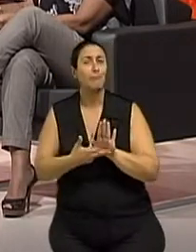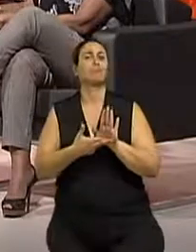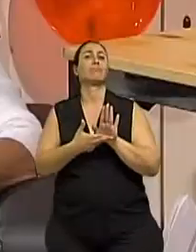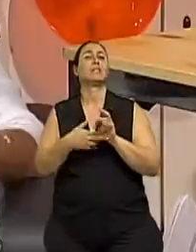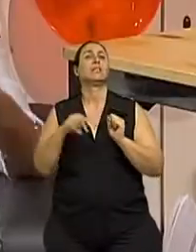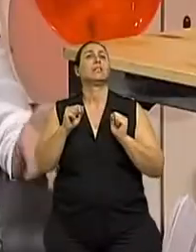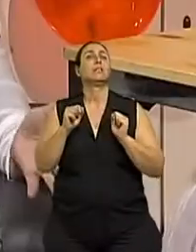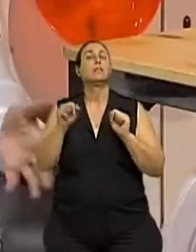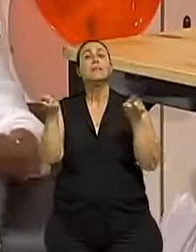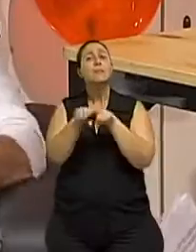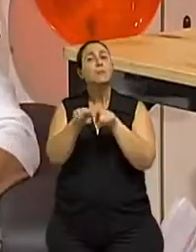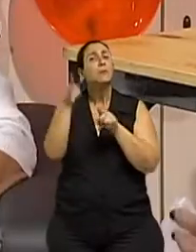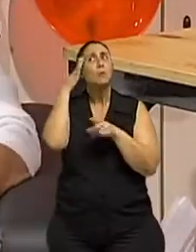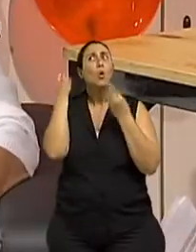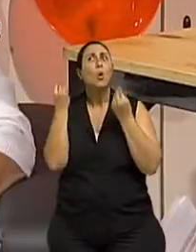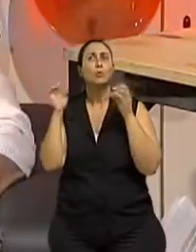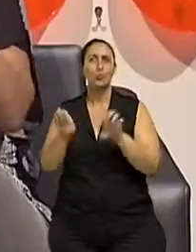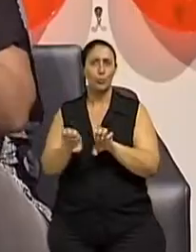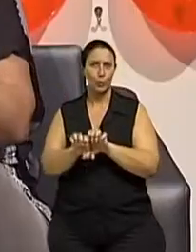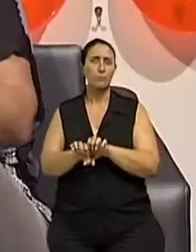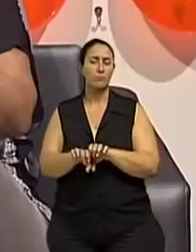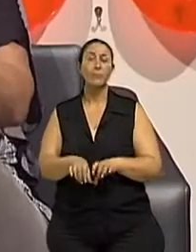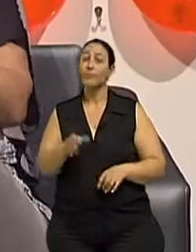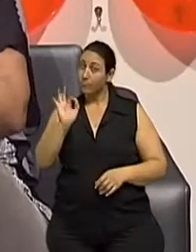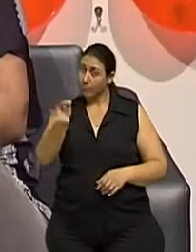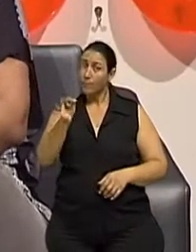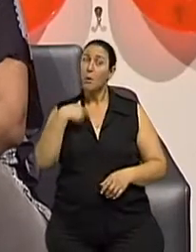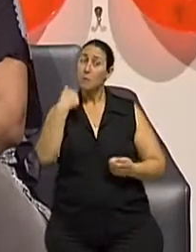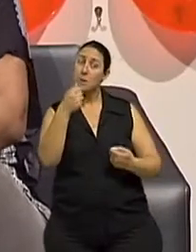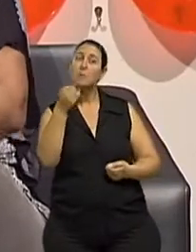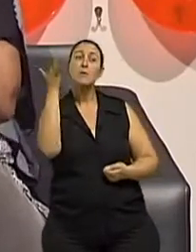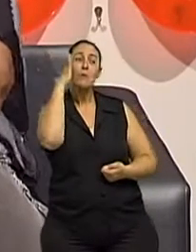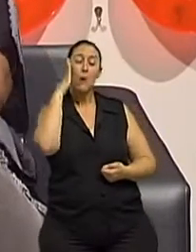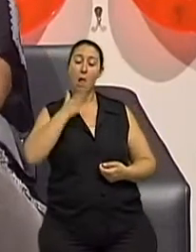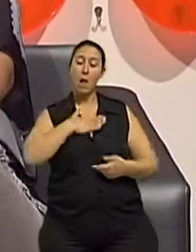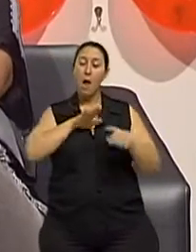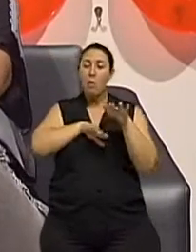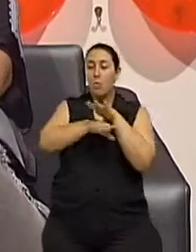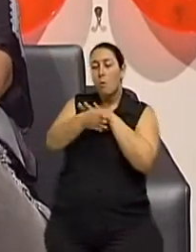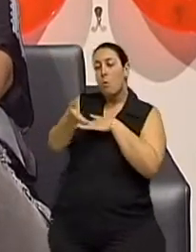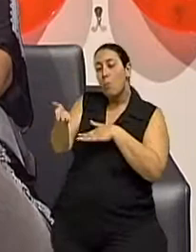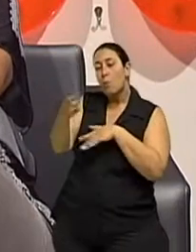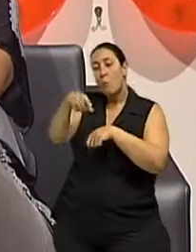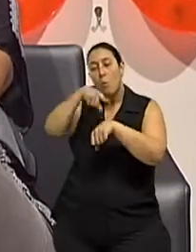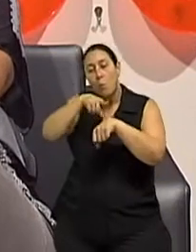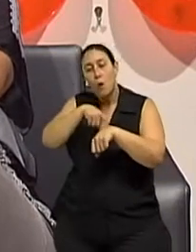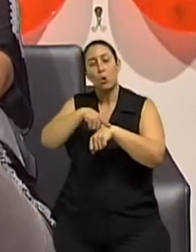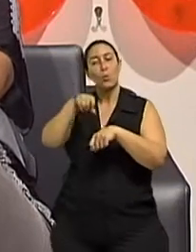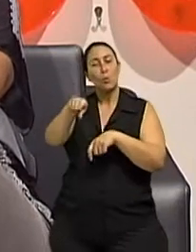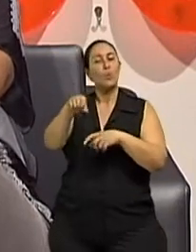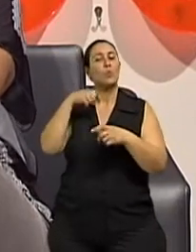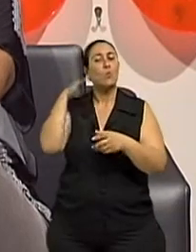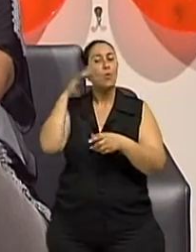estrutura daquele trabalho. Eu que me adequar a este novo momento e a esta nova forma deste tipo